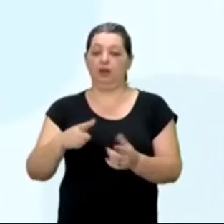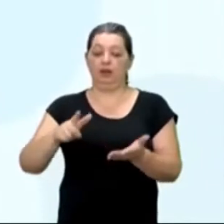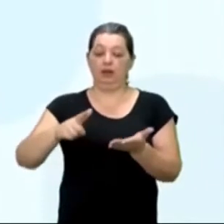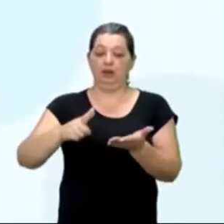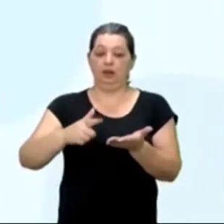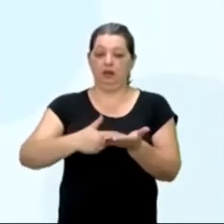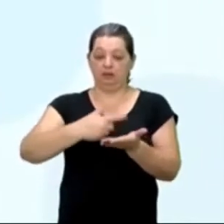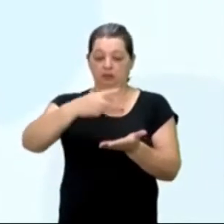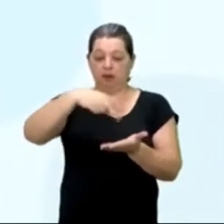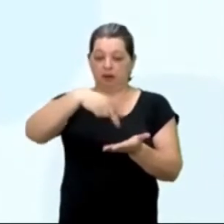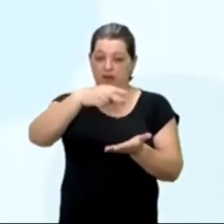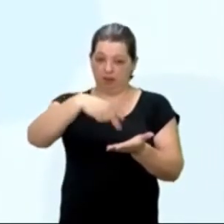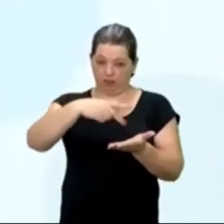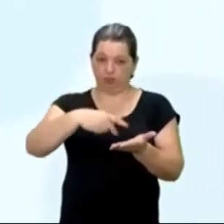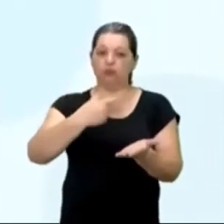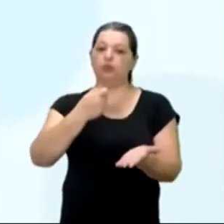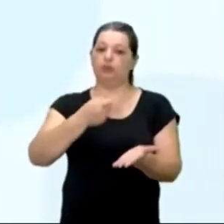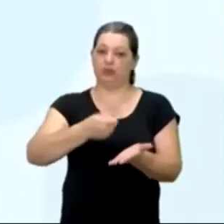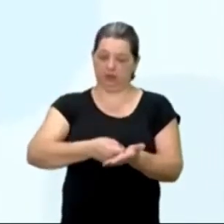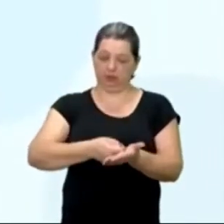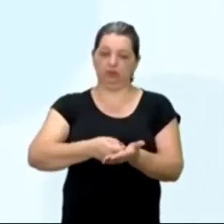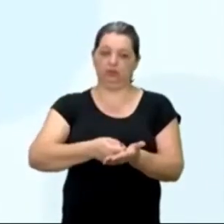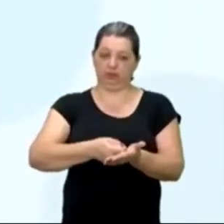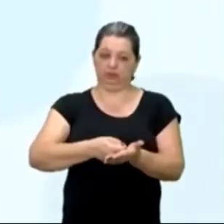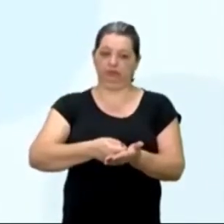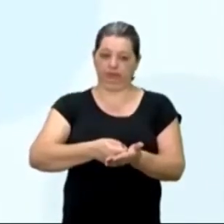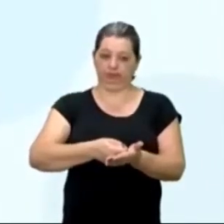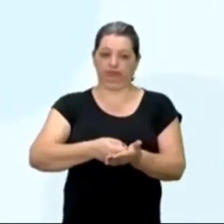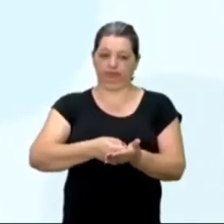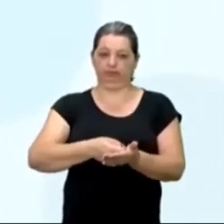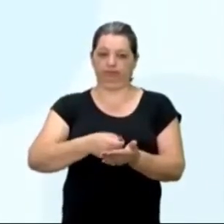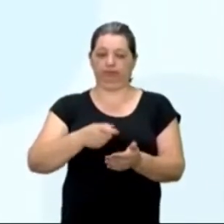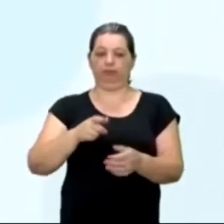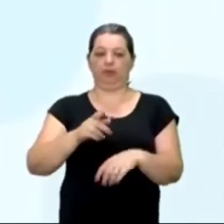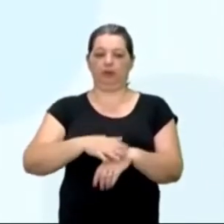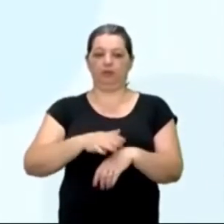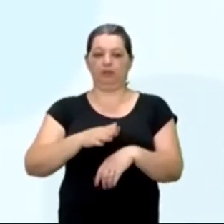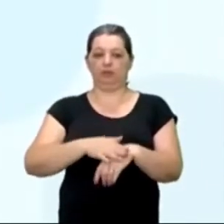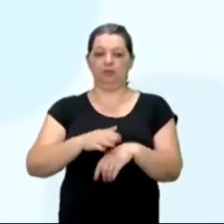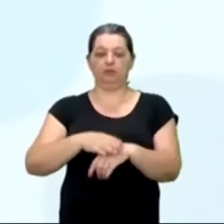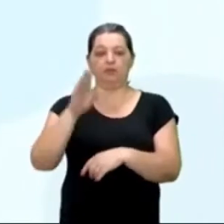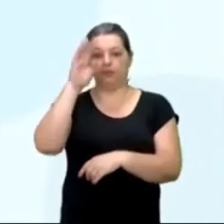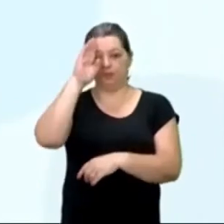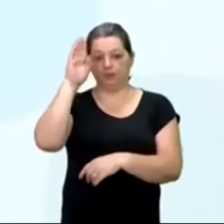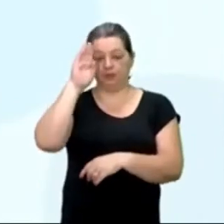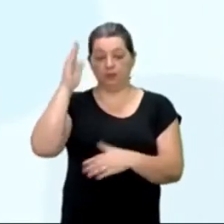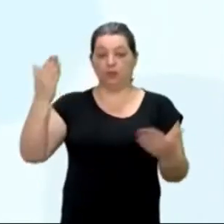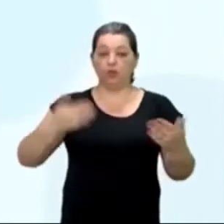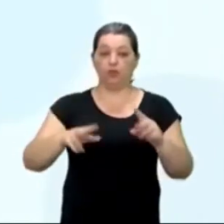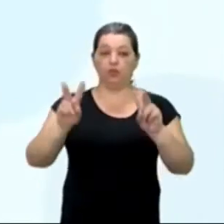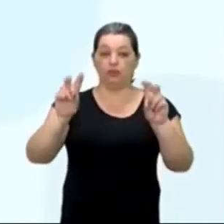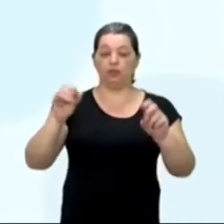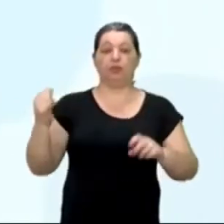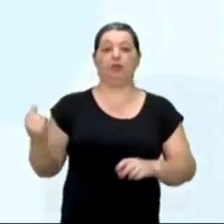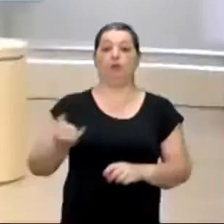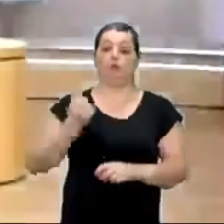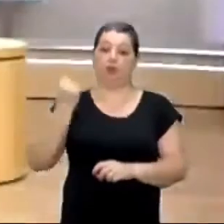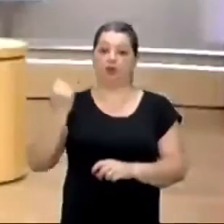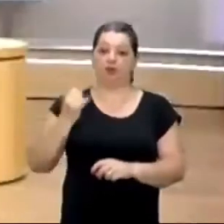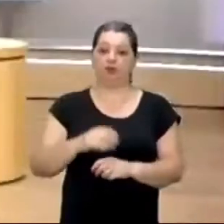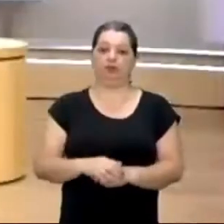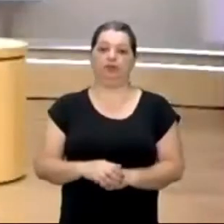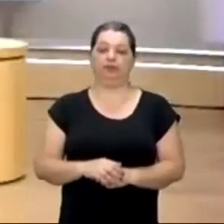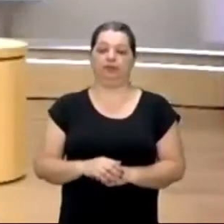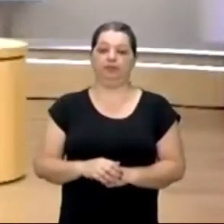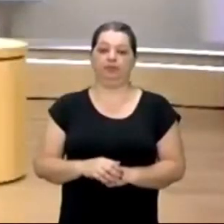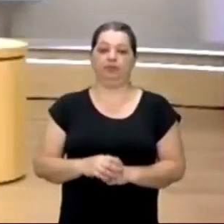para a realização desse vestibular. Então, vamos falar hoje de um tema muito importante. E eu queria, com